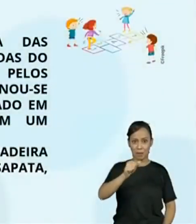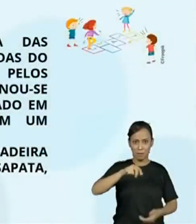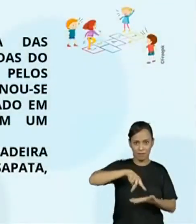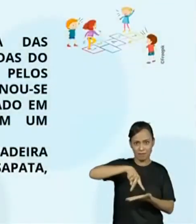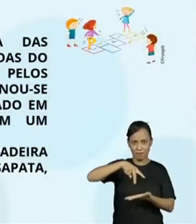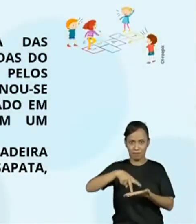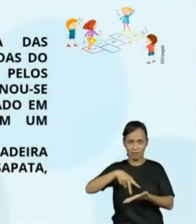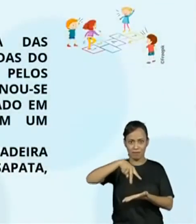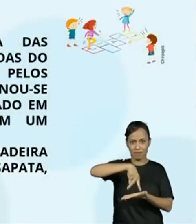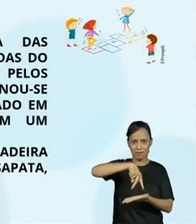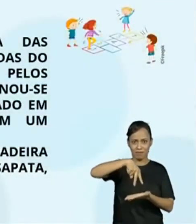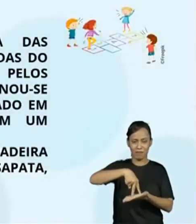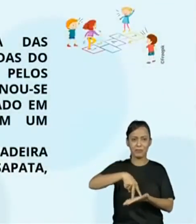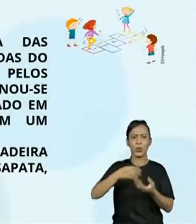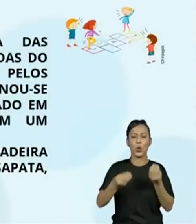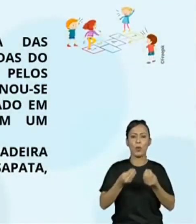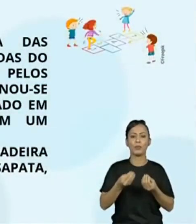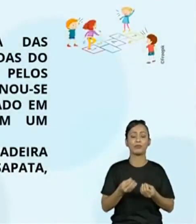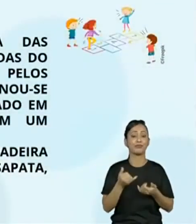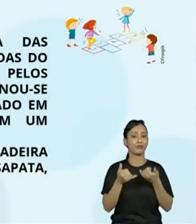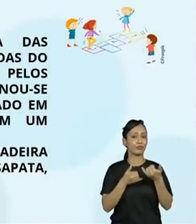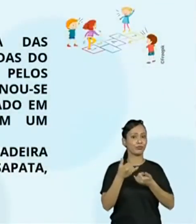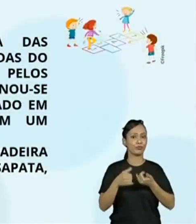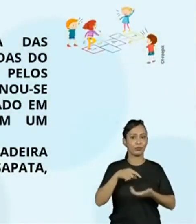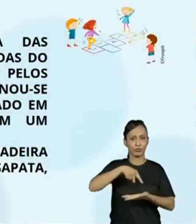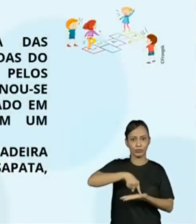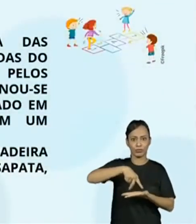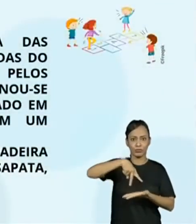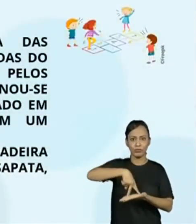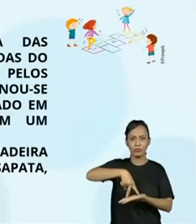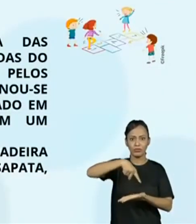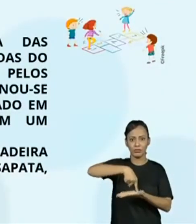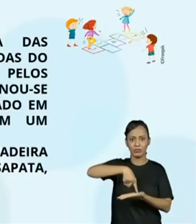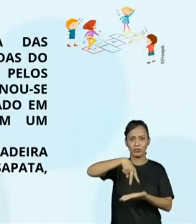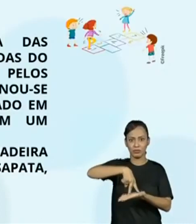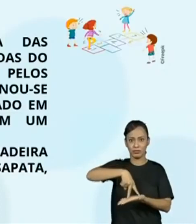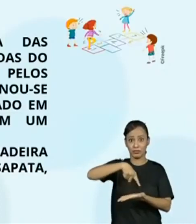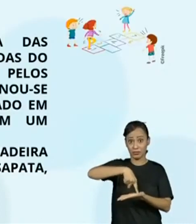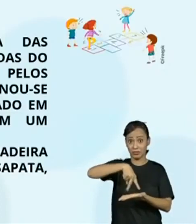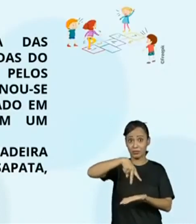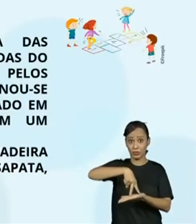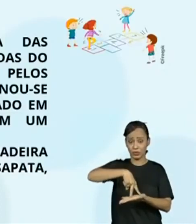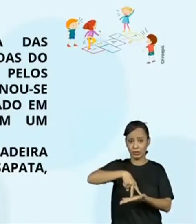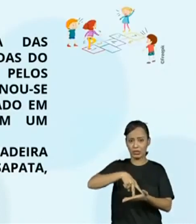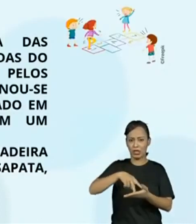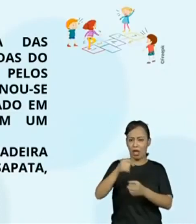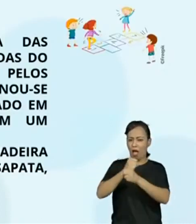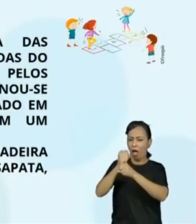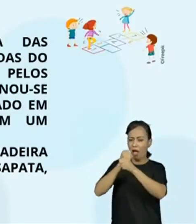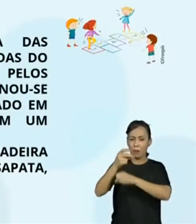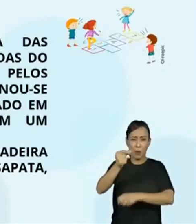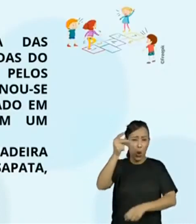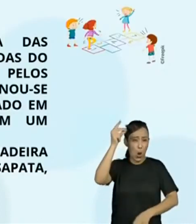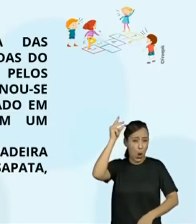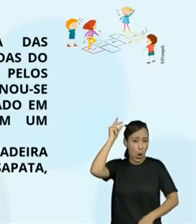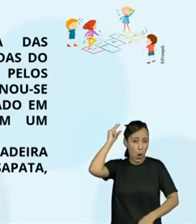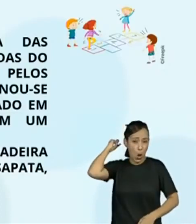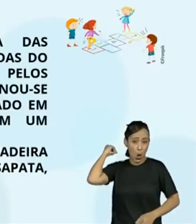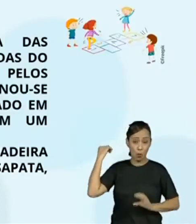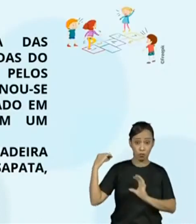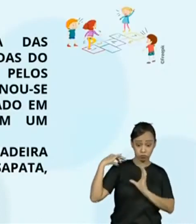Pro. O jogo de amarelinha é uma das brincadeiras mais antigas e conhecidas do mundo.